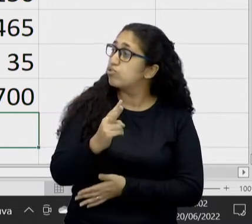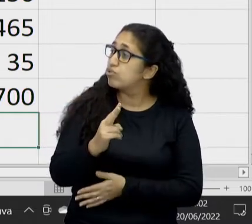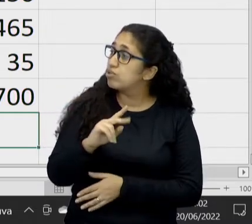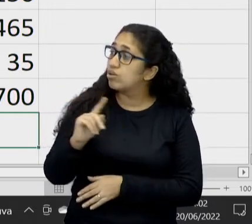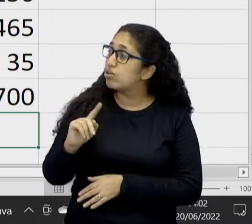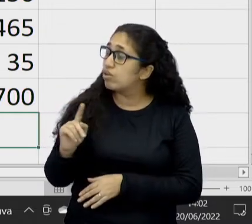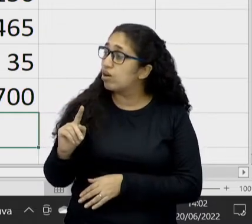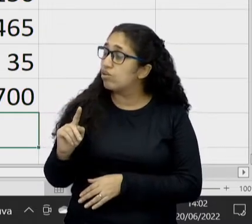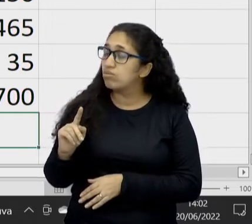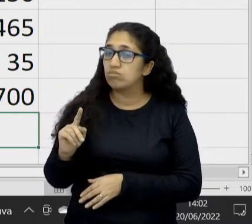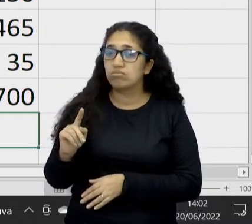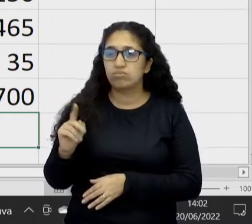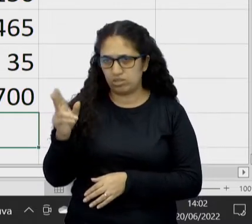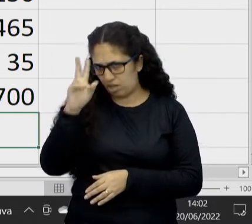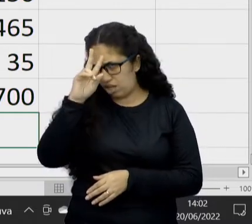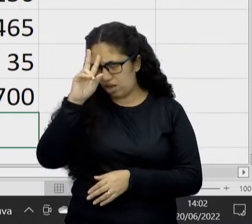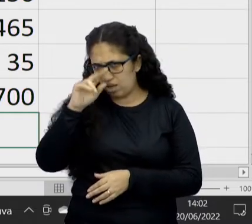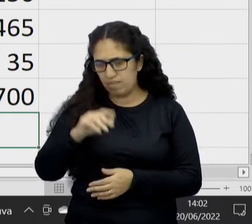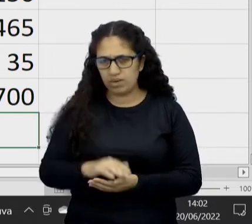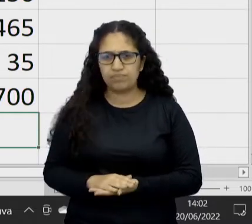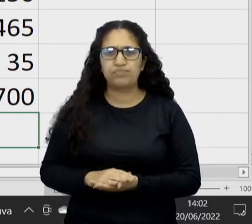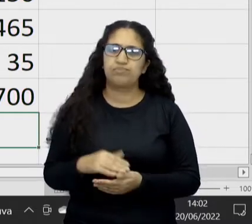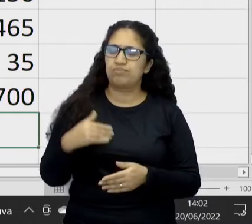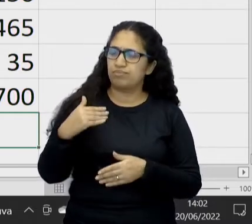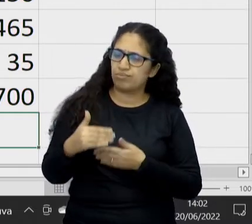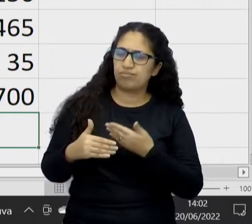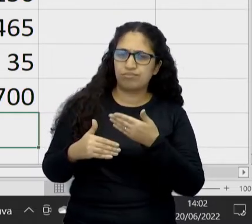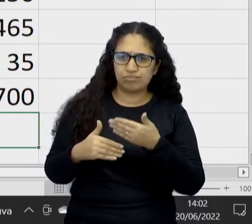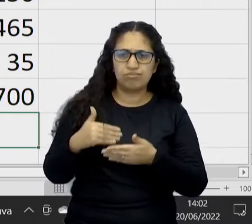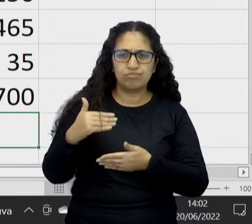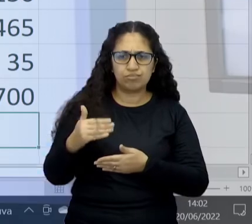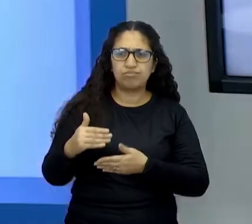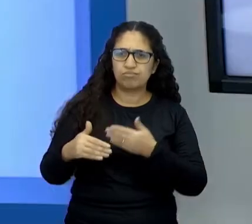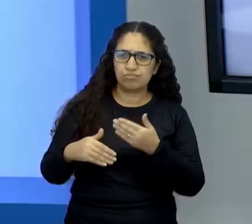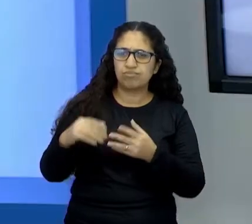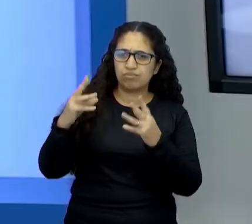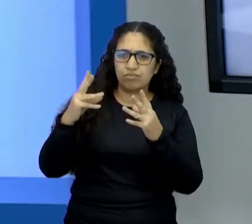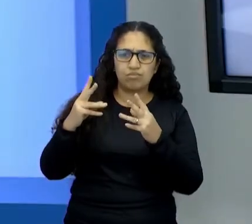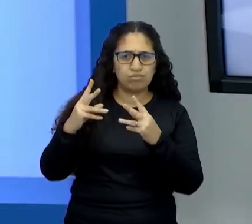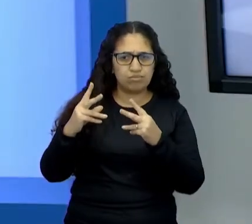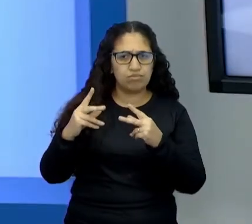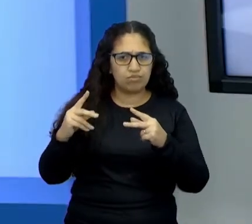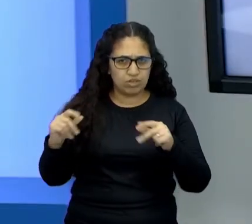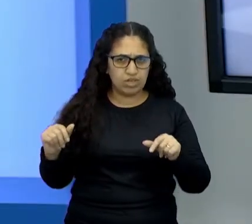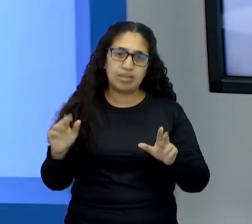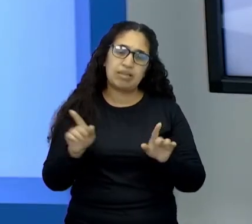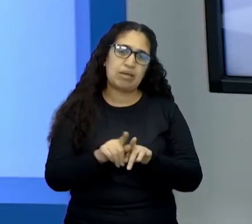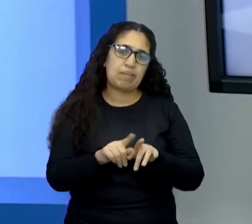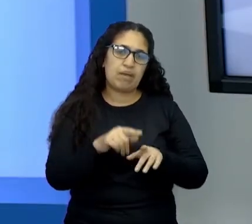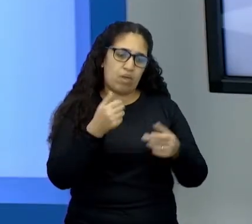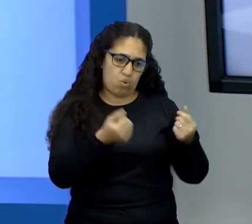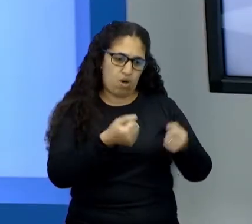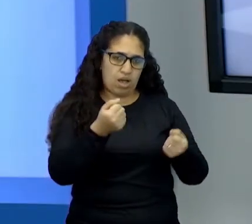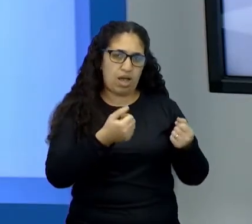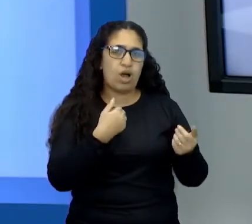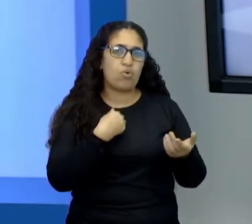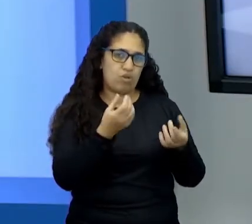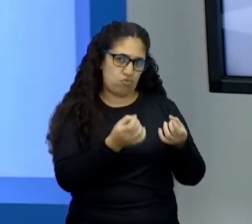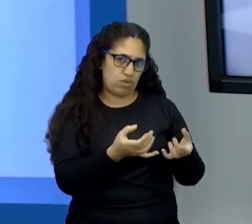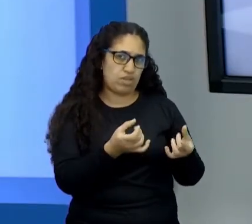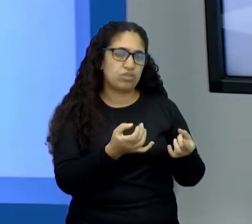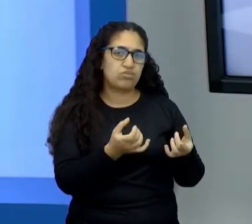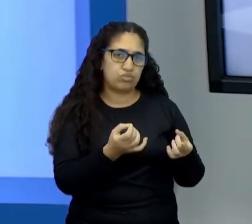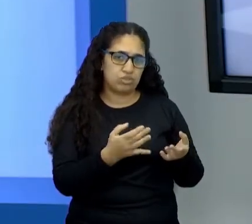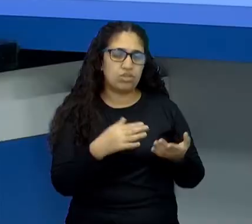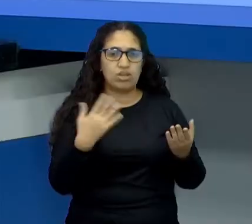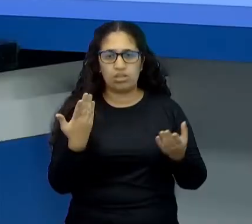diluindo no final, você lembra? É, conforme foi passando o tempo, ela foi diluindo. E como eu vendi o carro, né? Ah, e você quitou. Isso.